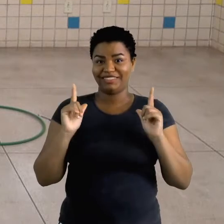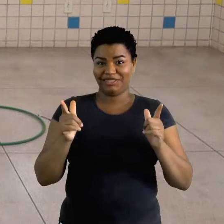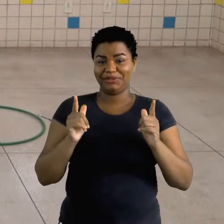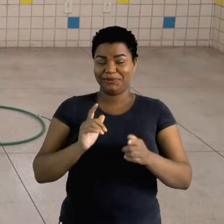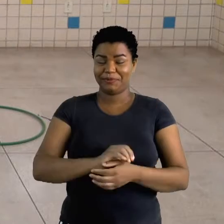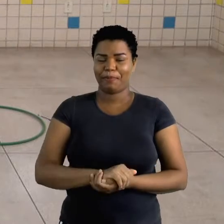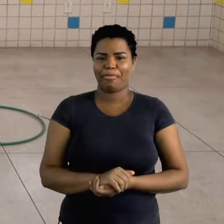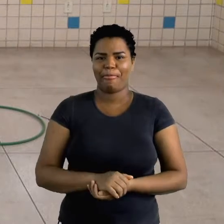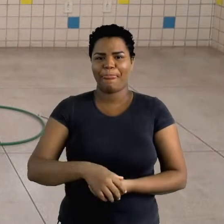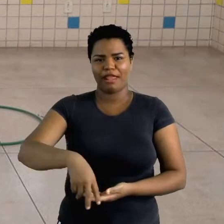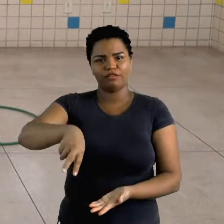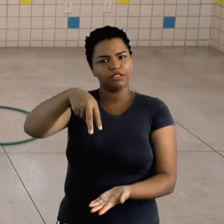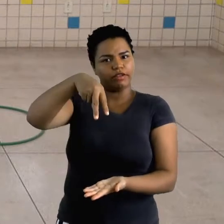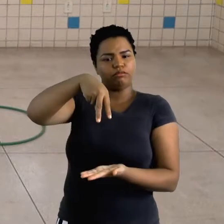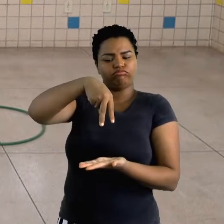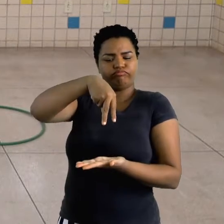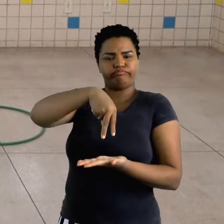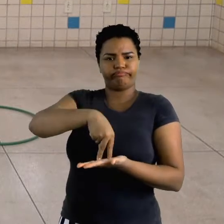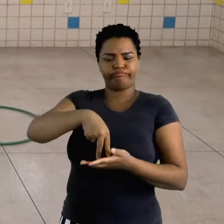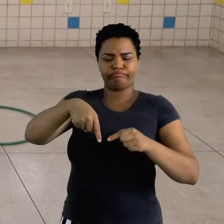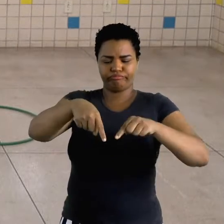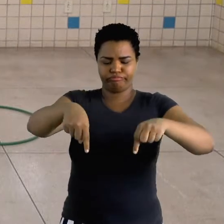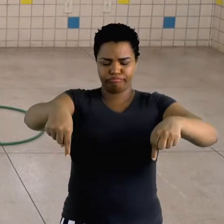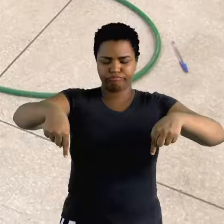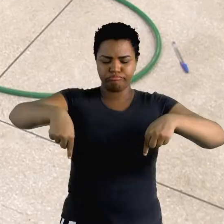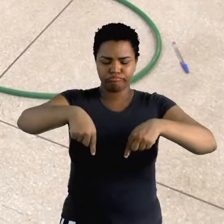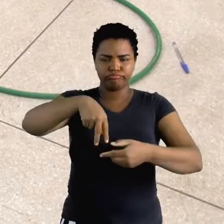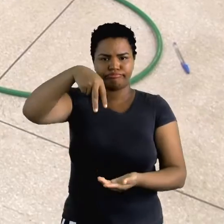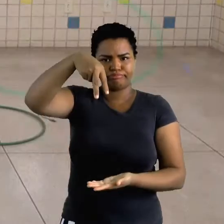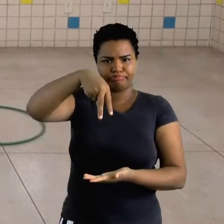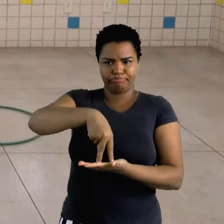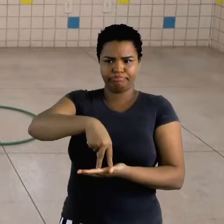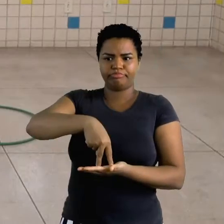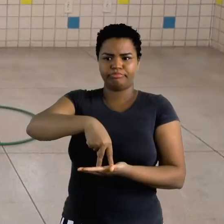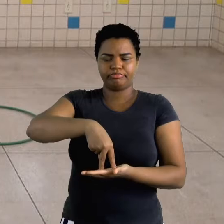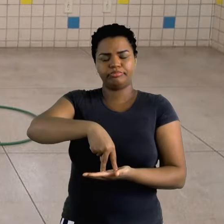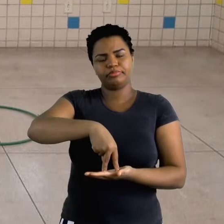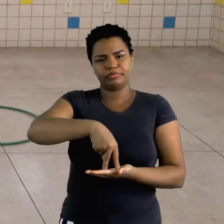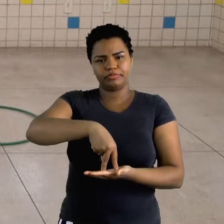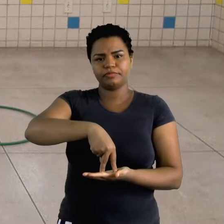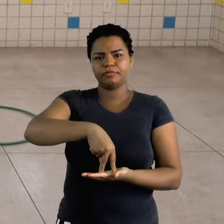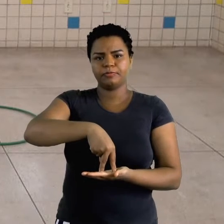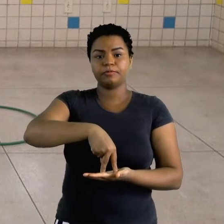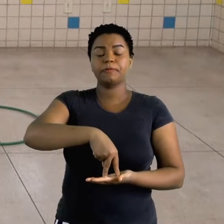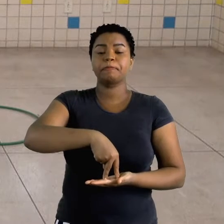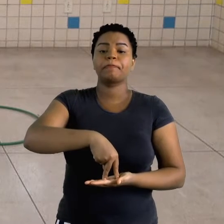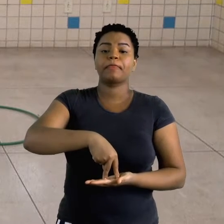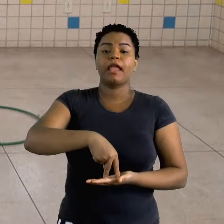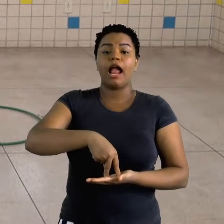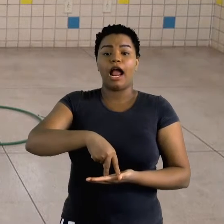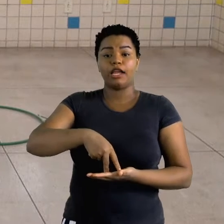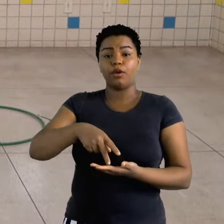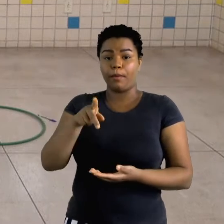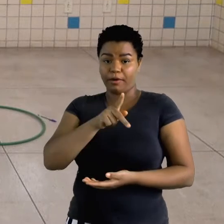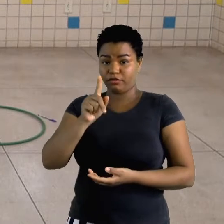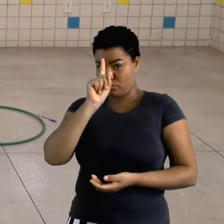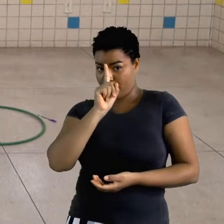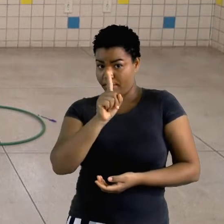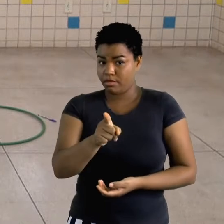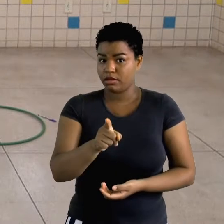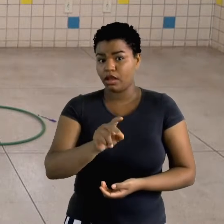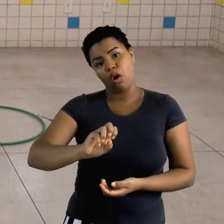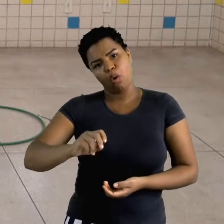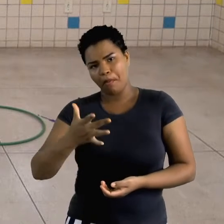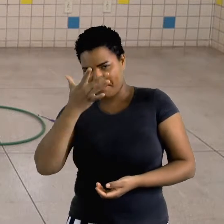vai ficar no centro do quadrado ou do círculo e quando tiver o comando do professor ou de quem estiver na sua